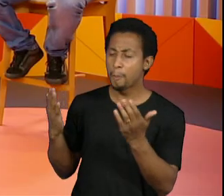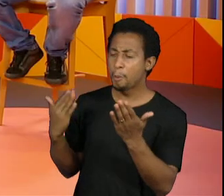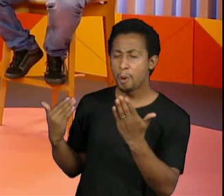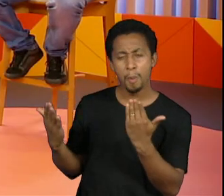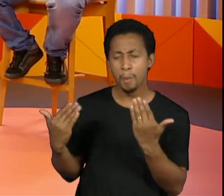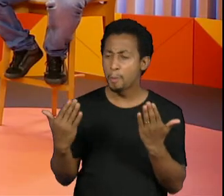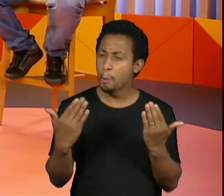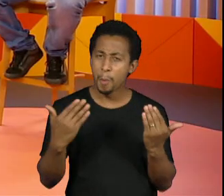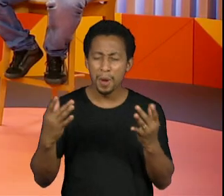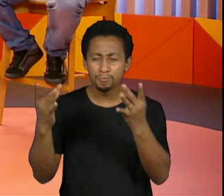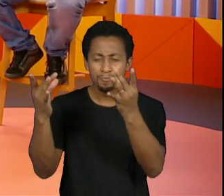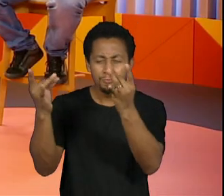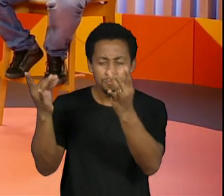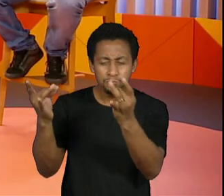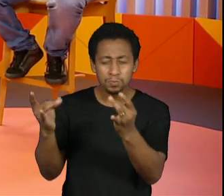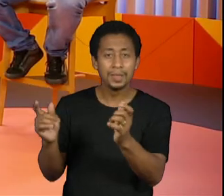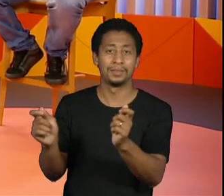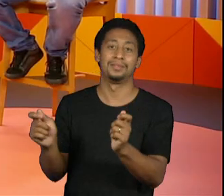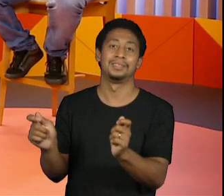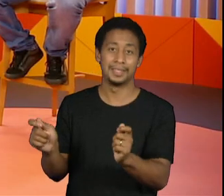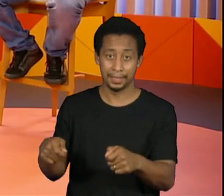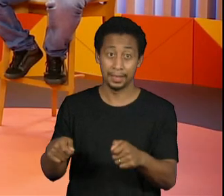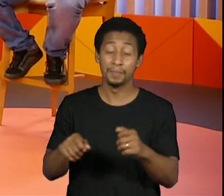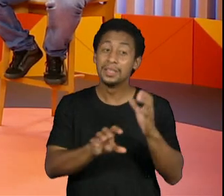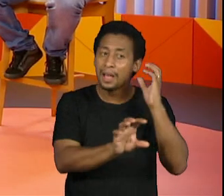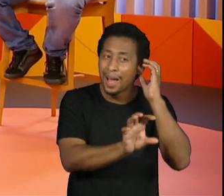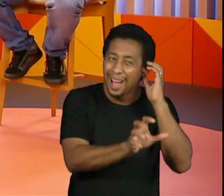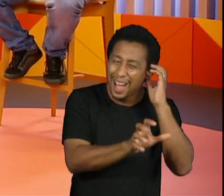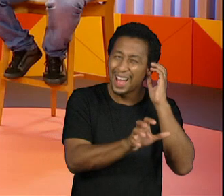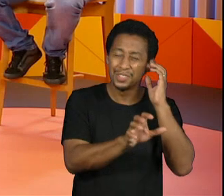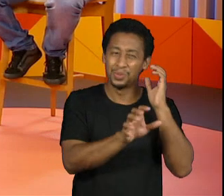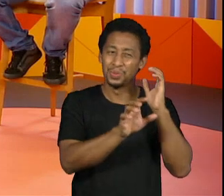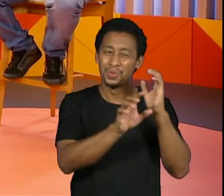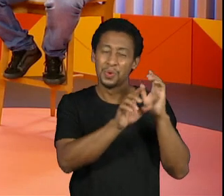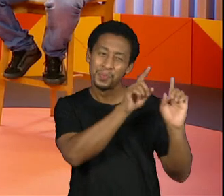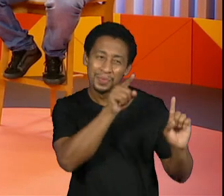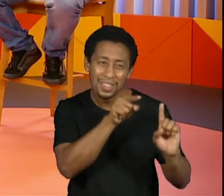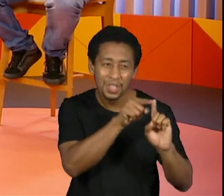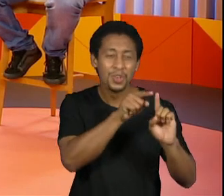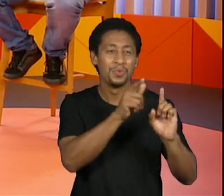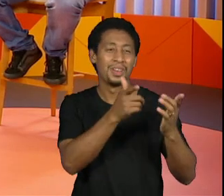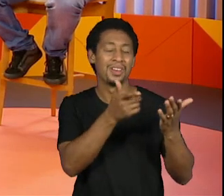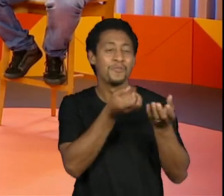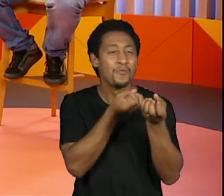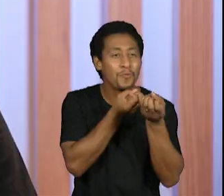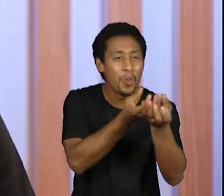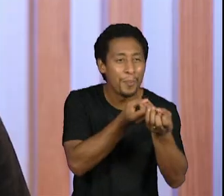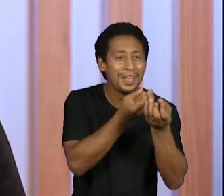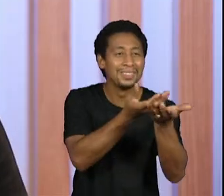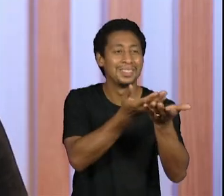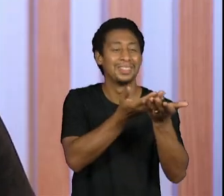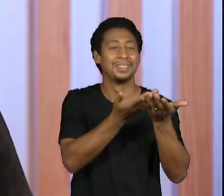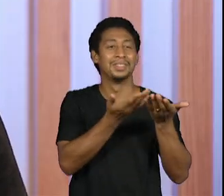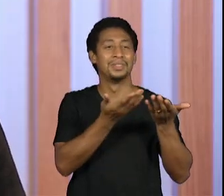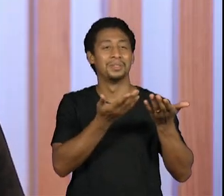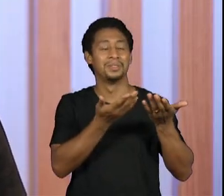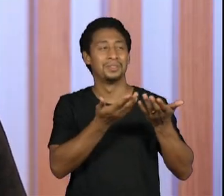A rádio, o rádio normalmente, ele tá muito ligado ao hard news, aquela notícia meio de tempo a tempo, momento a momento.